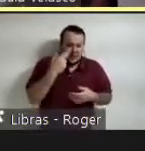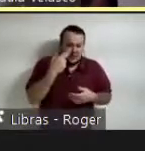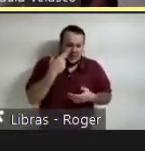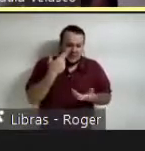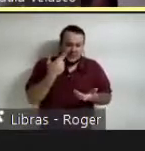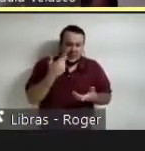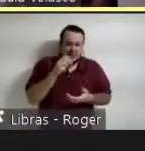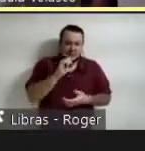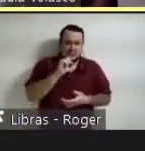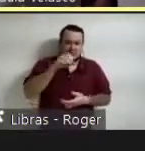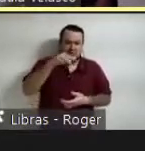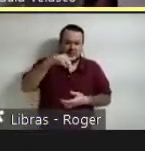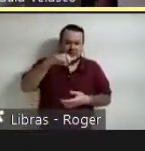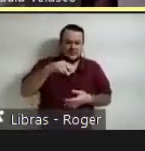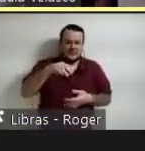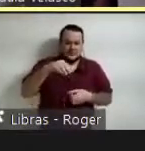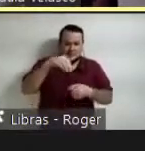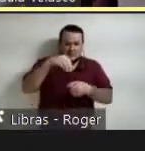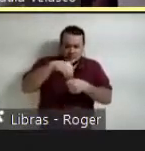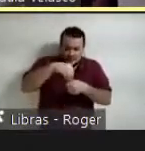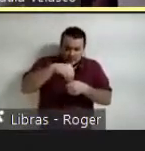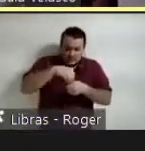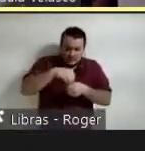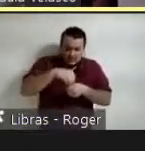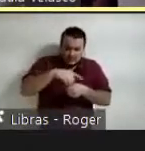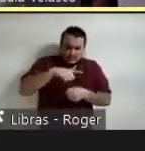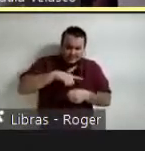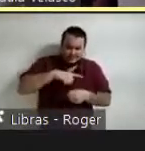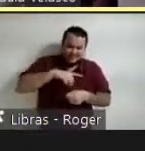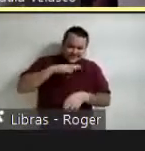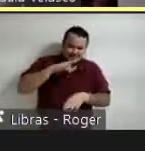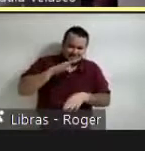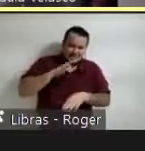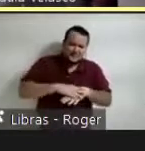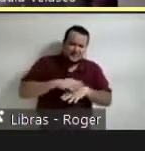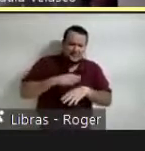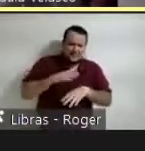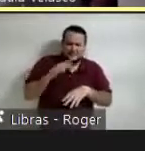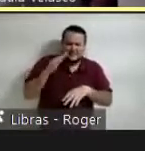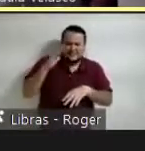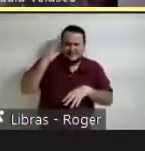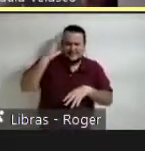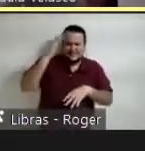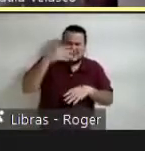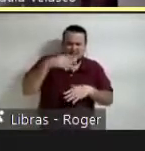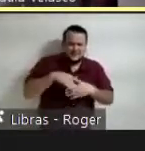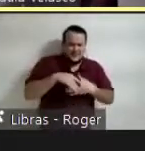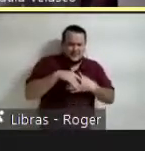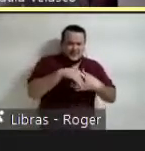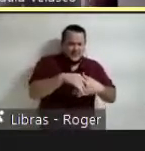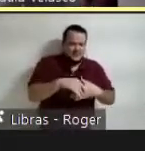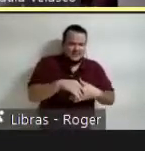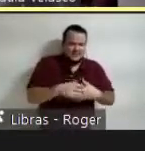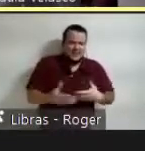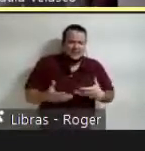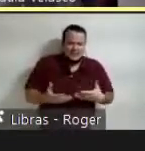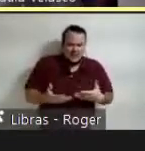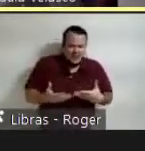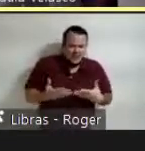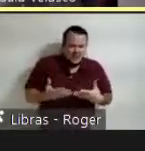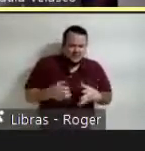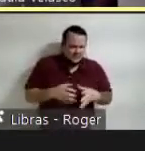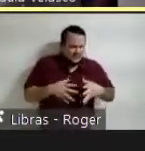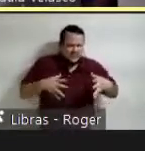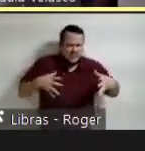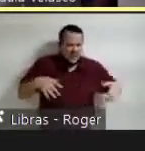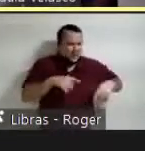de transmissão de carga ou de estabilidade. Reúne sua especificidade nas dimensões materiales, ambiente e de